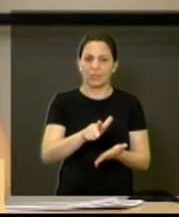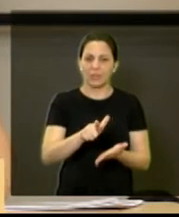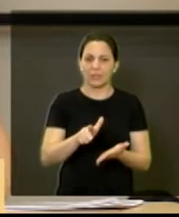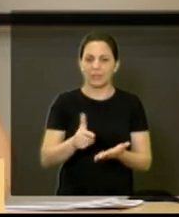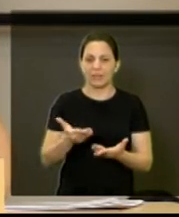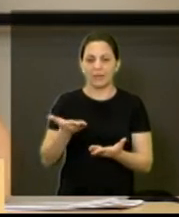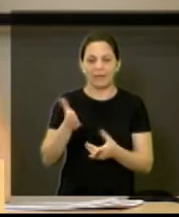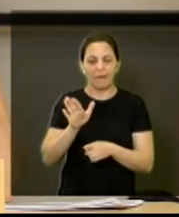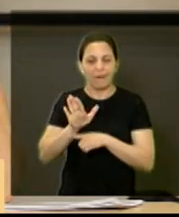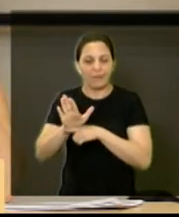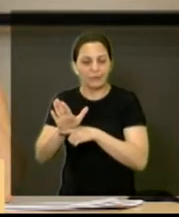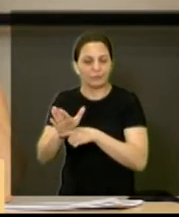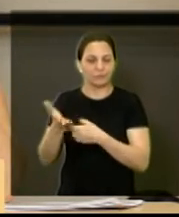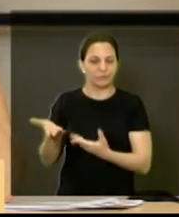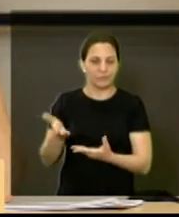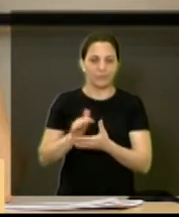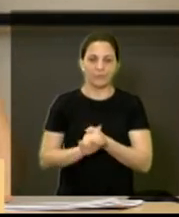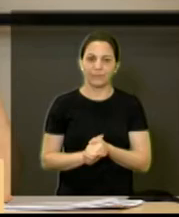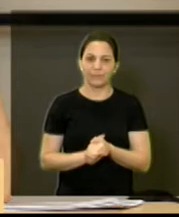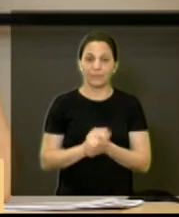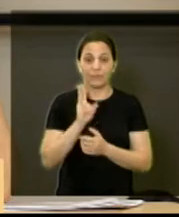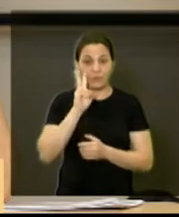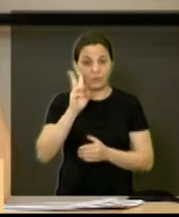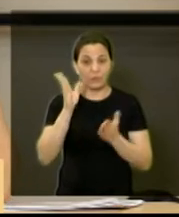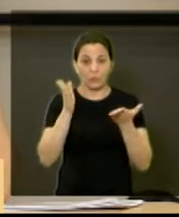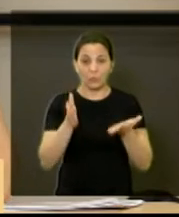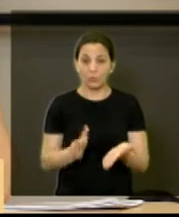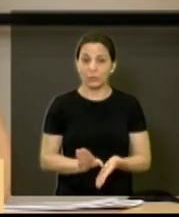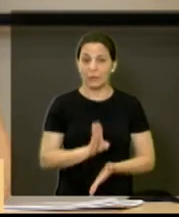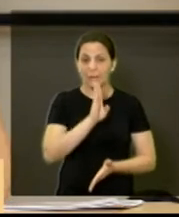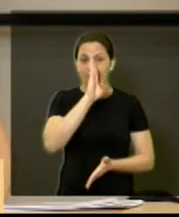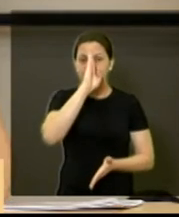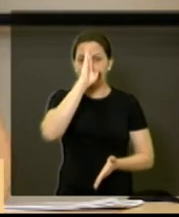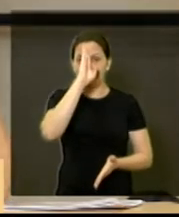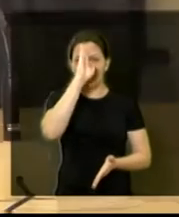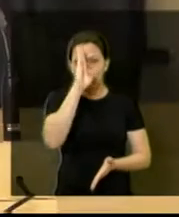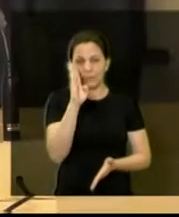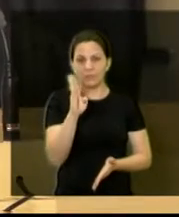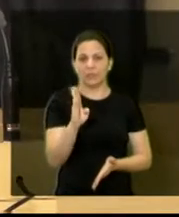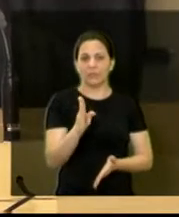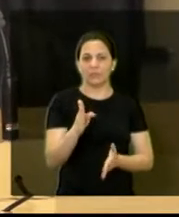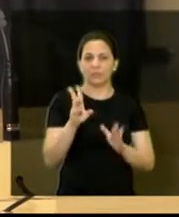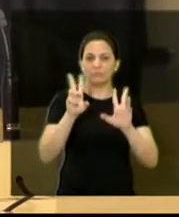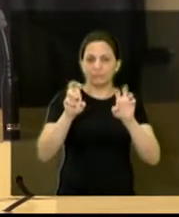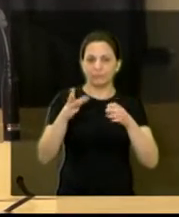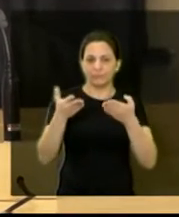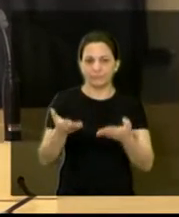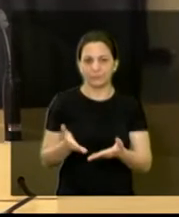cuidados desse idoso. Hoje eu vejo realmente como prioridade essa questão.